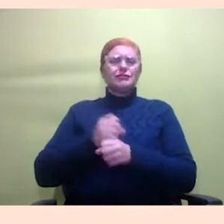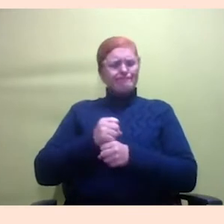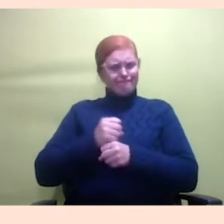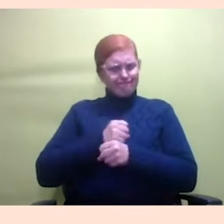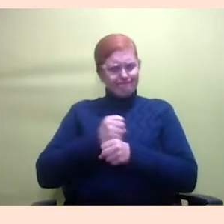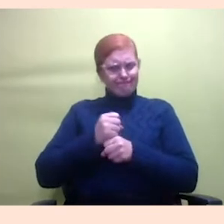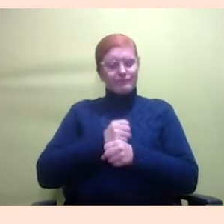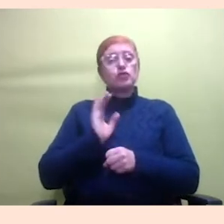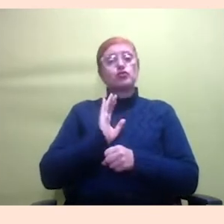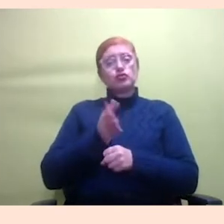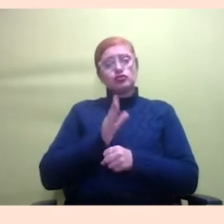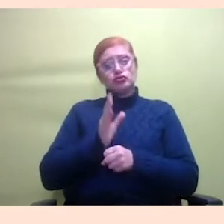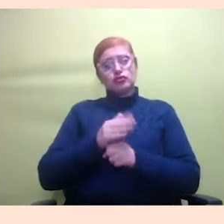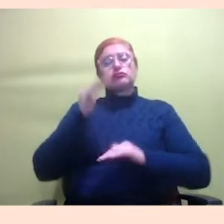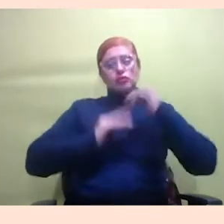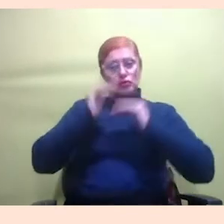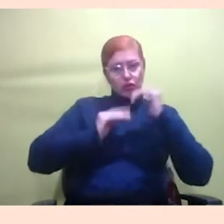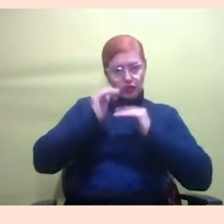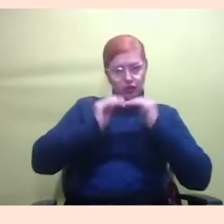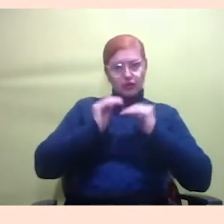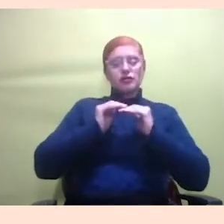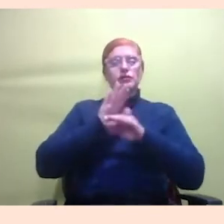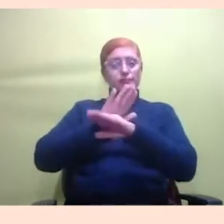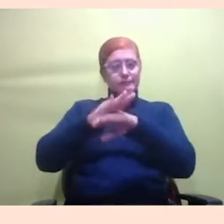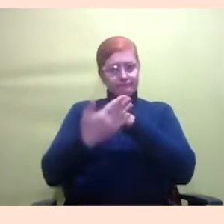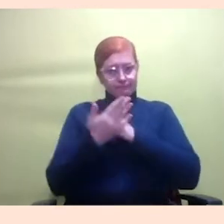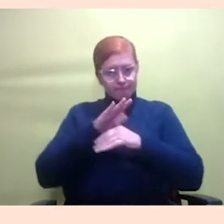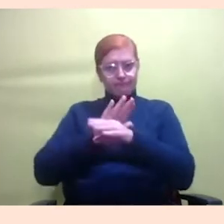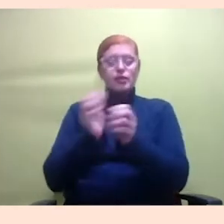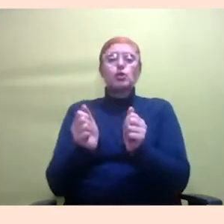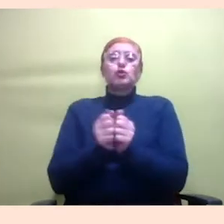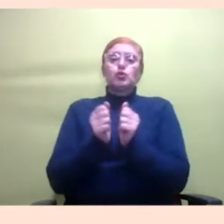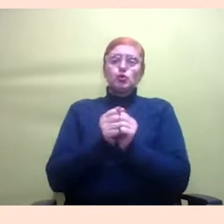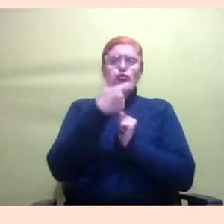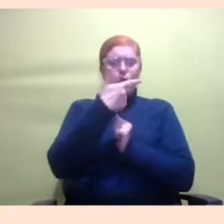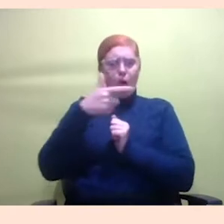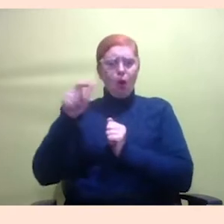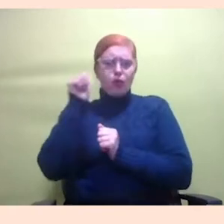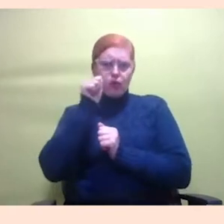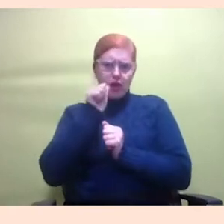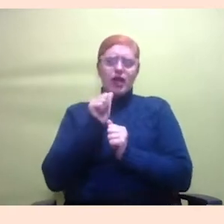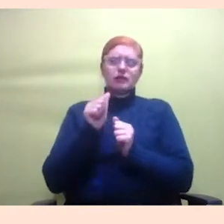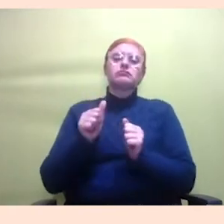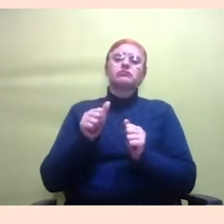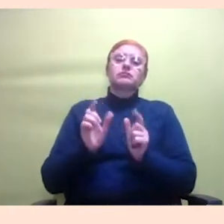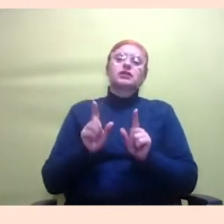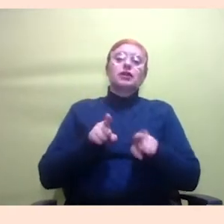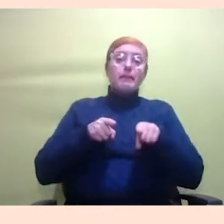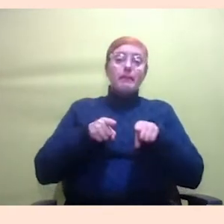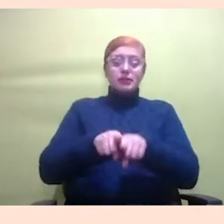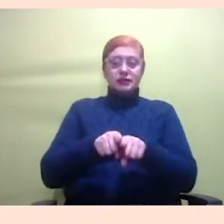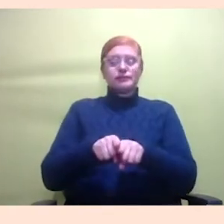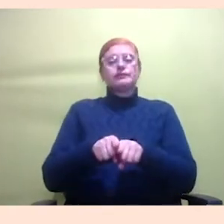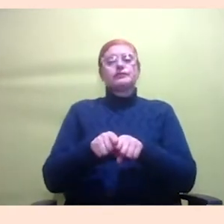construindo essa ação colaborativa junto com outras companheiras. E aí eu queria passar, convidar vocês,